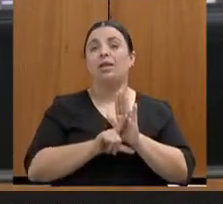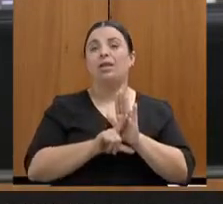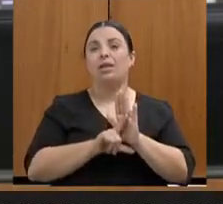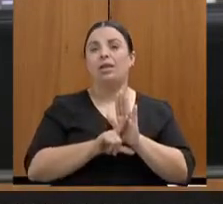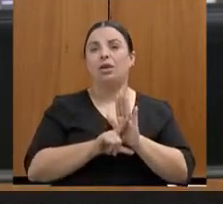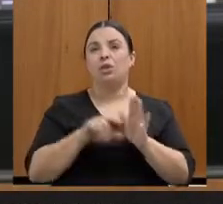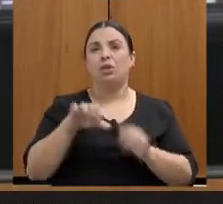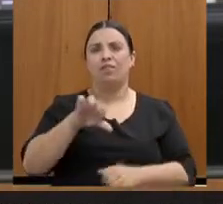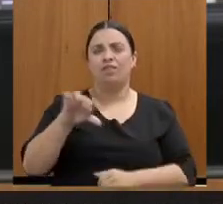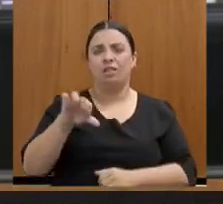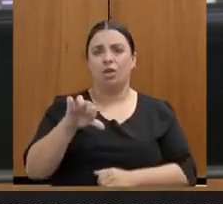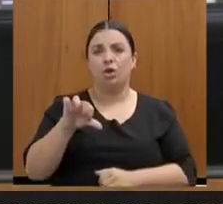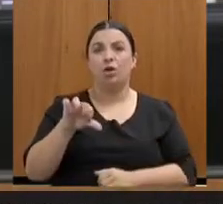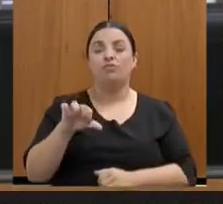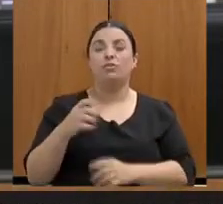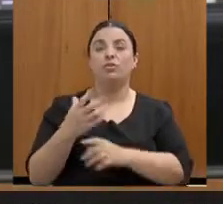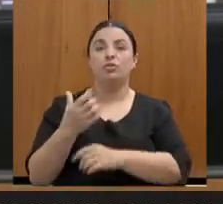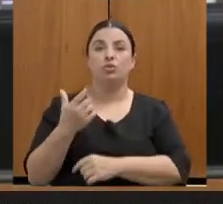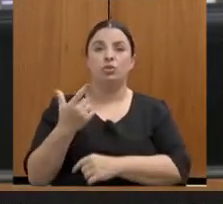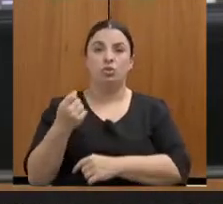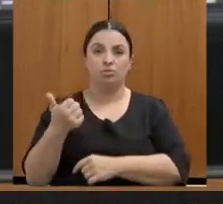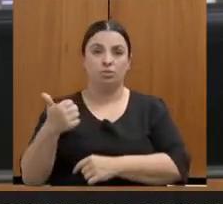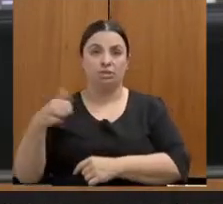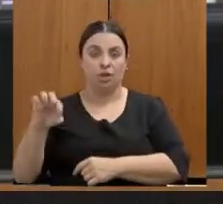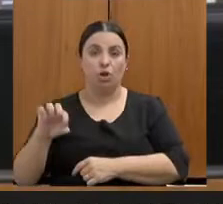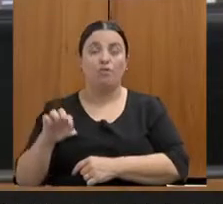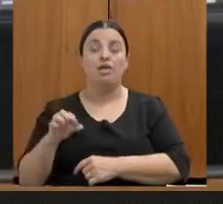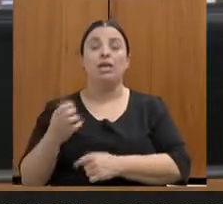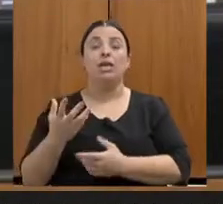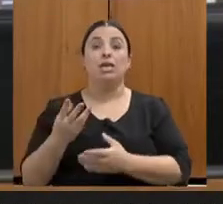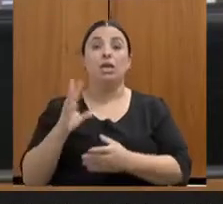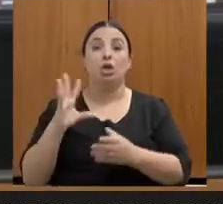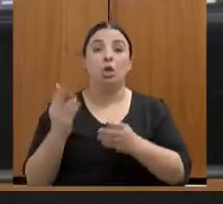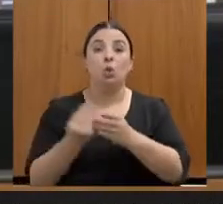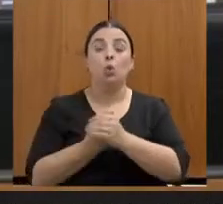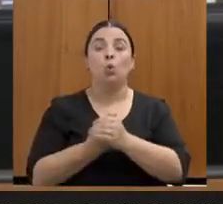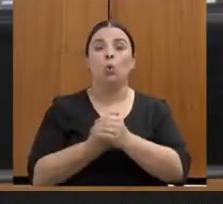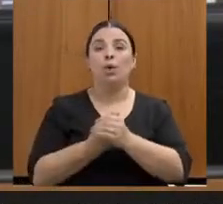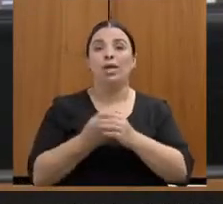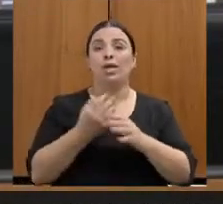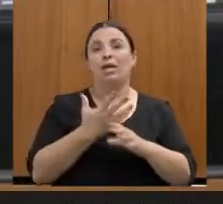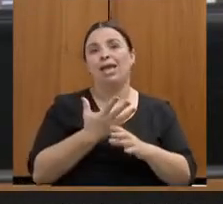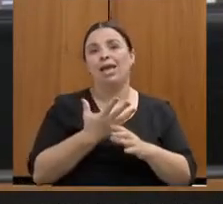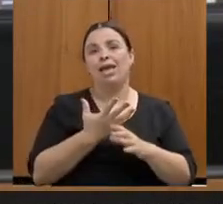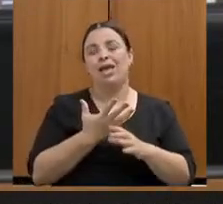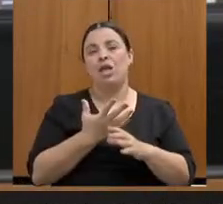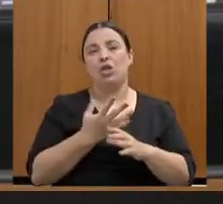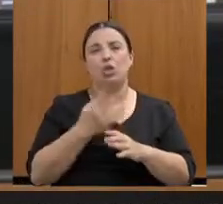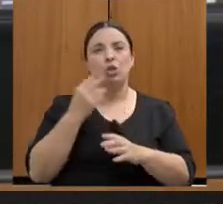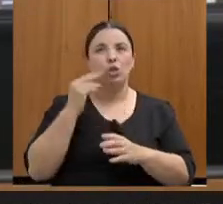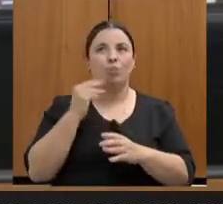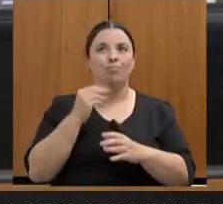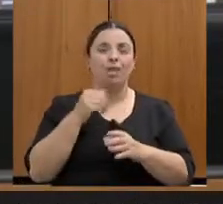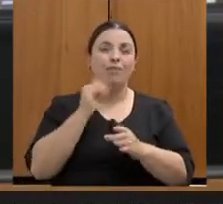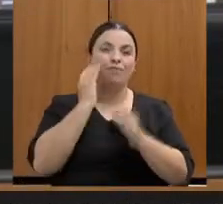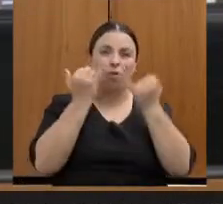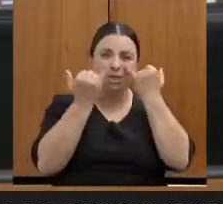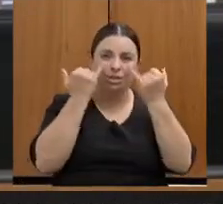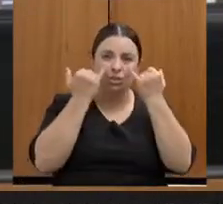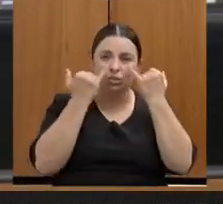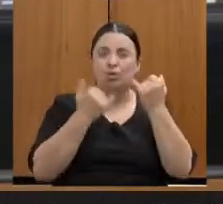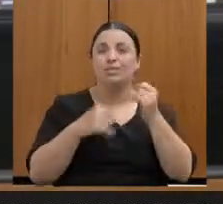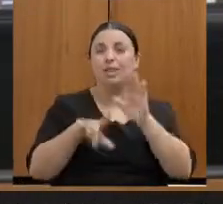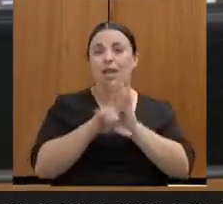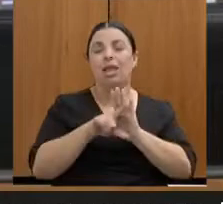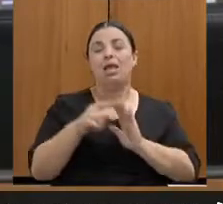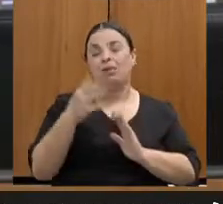que inclui noções da Lei Maria da Penha nas escolas, para que nós possamos trabalhar com as nossas crianças, com